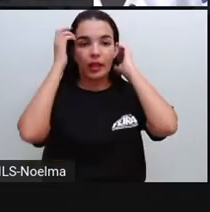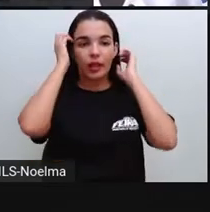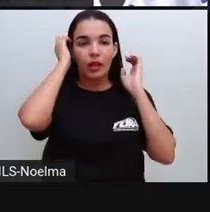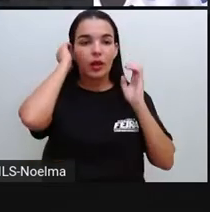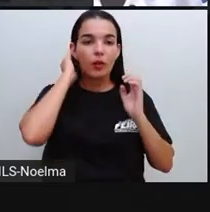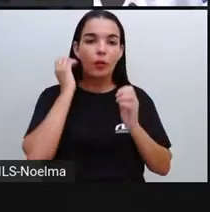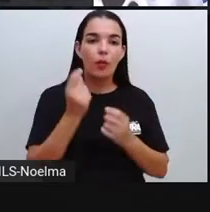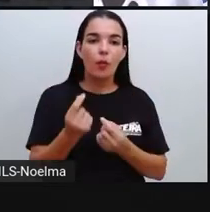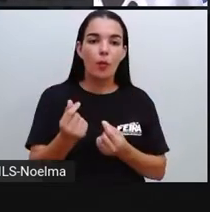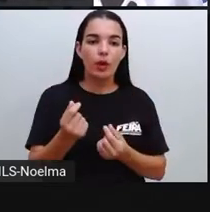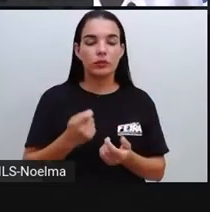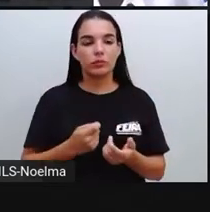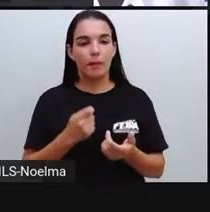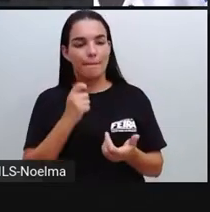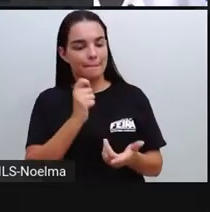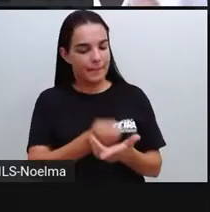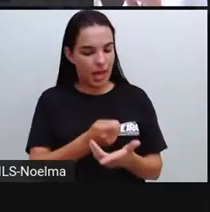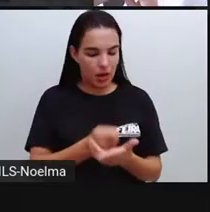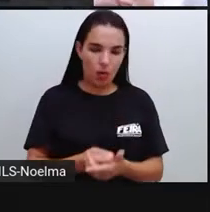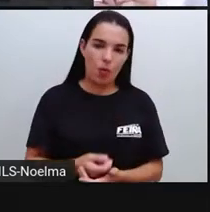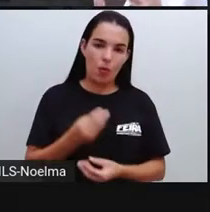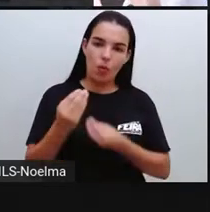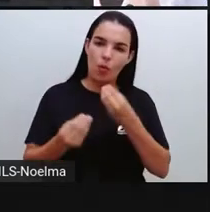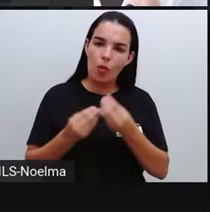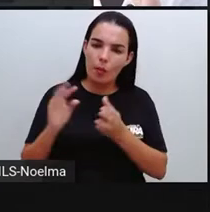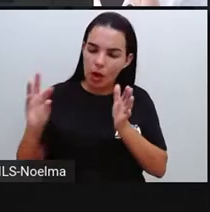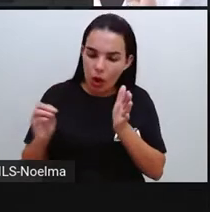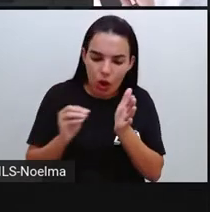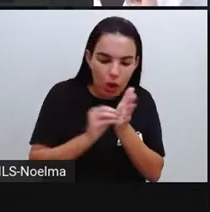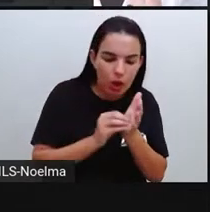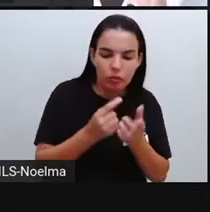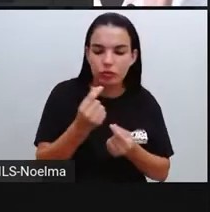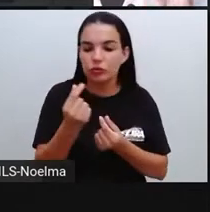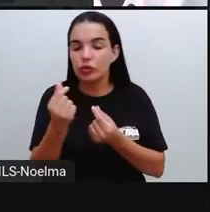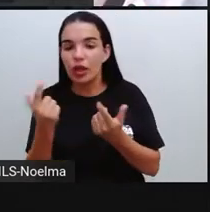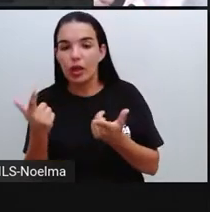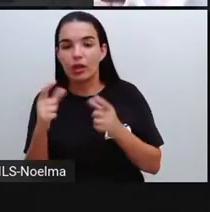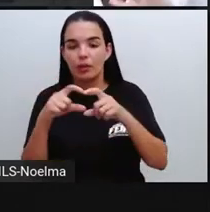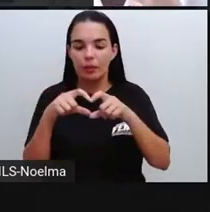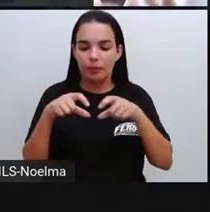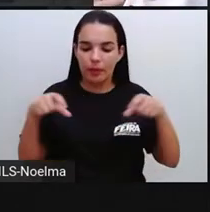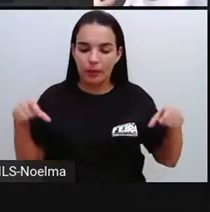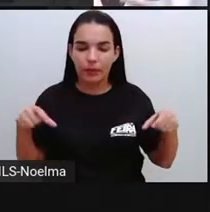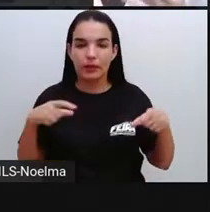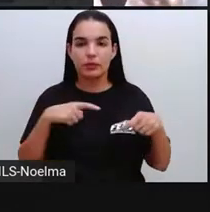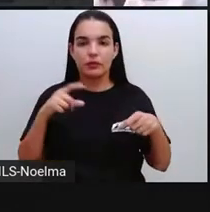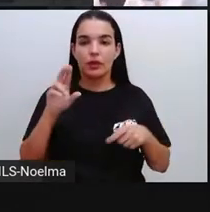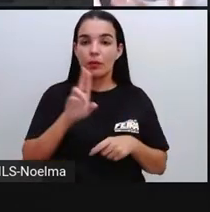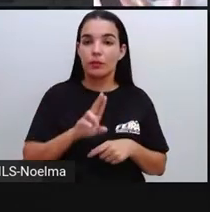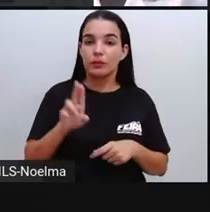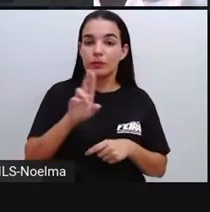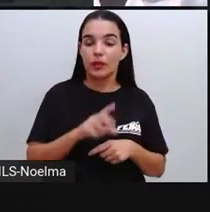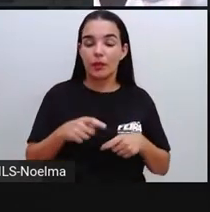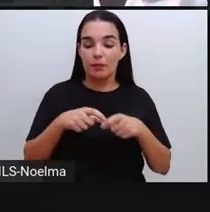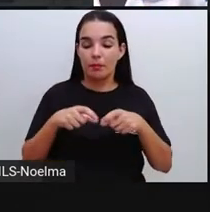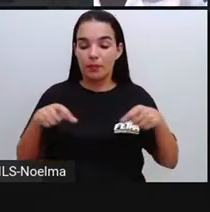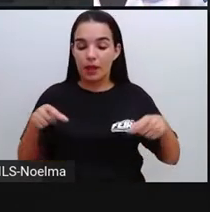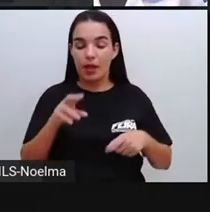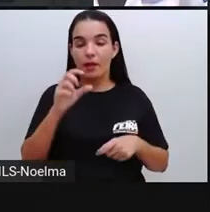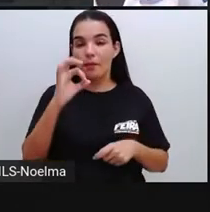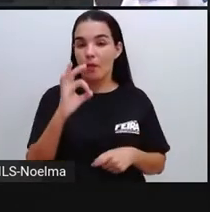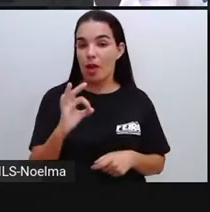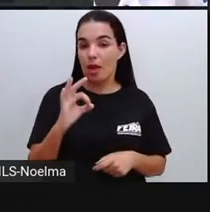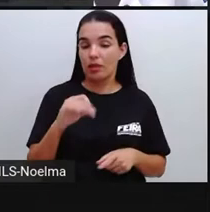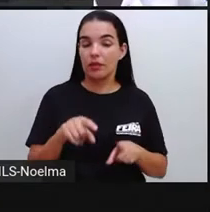pagaram, como é que a gente faz a composição desse valor ali usando as nossas cédulas e moedas ali,